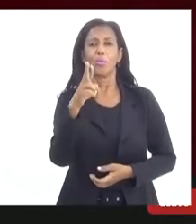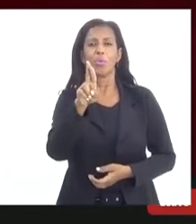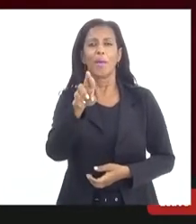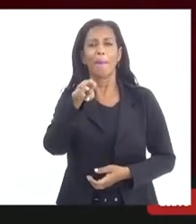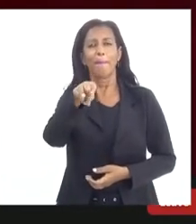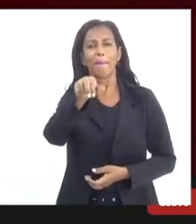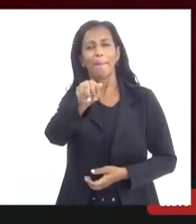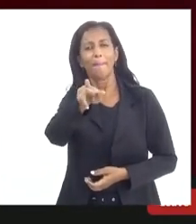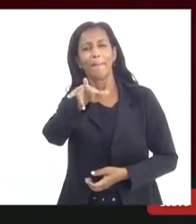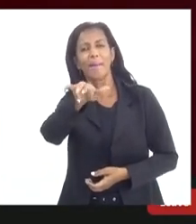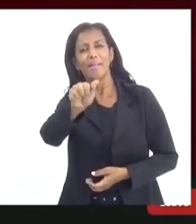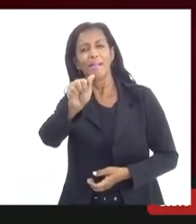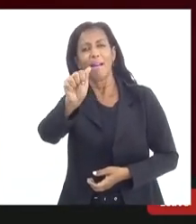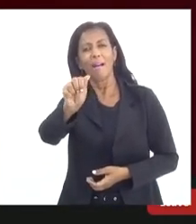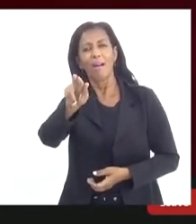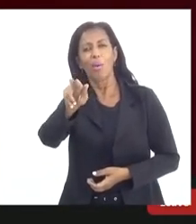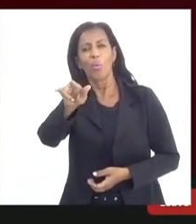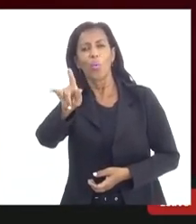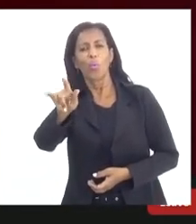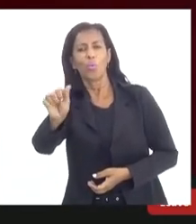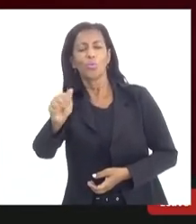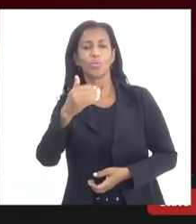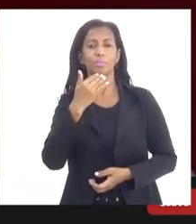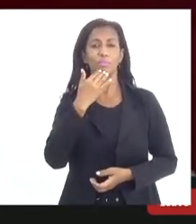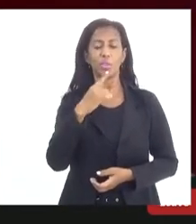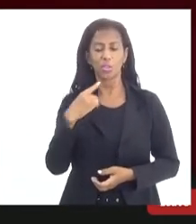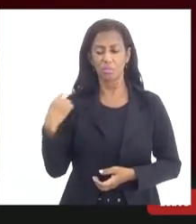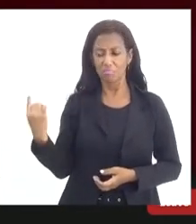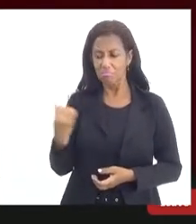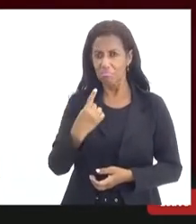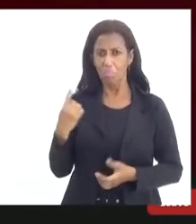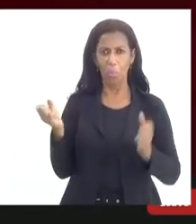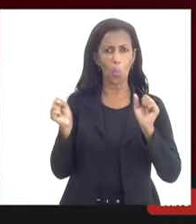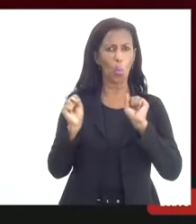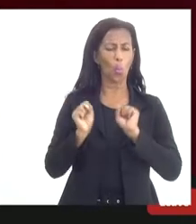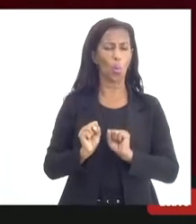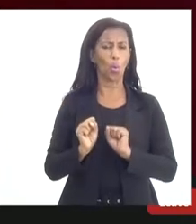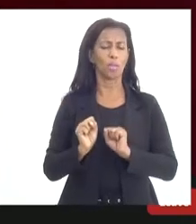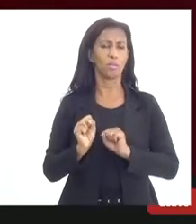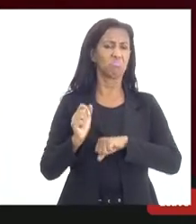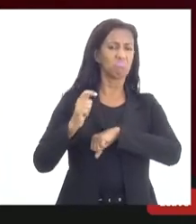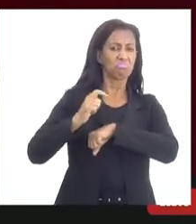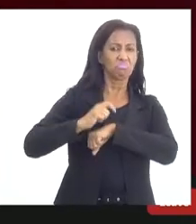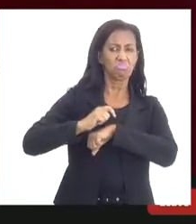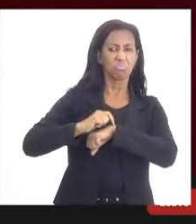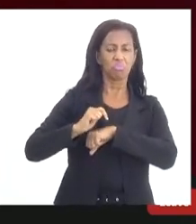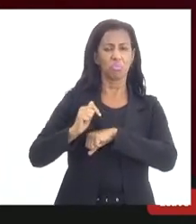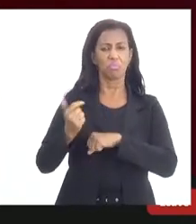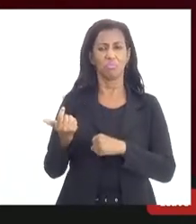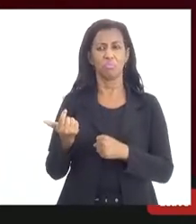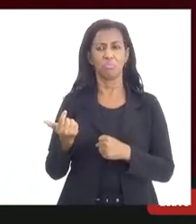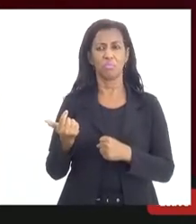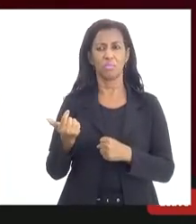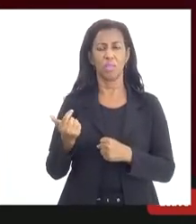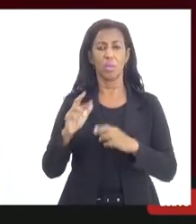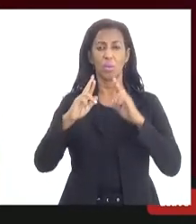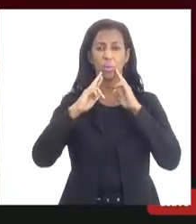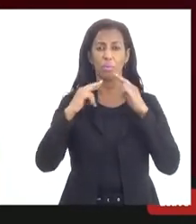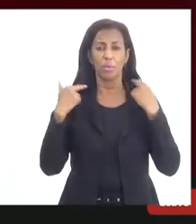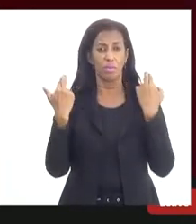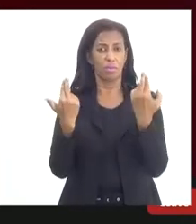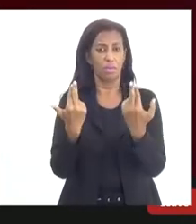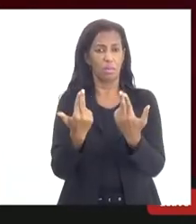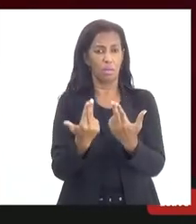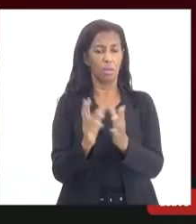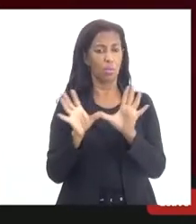Augusta que a gente possa estar em algum momento com numa reunião